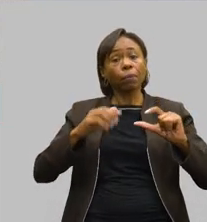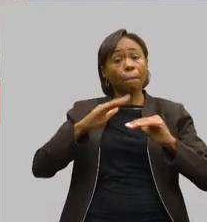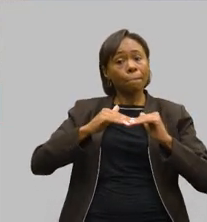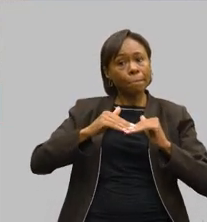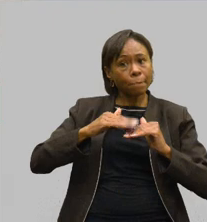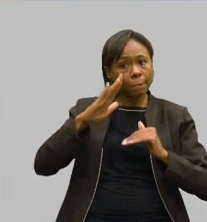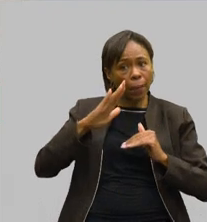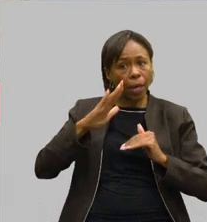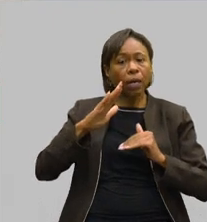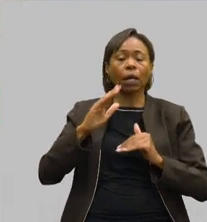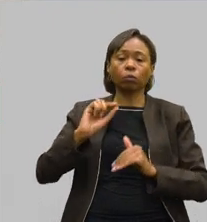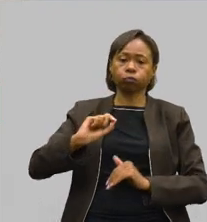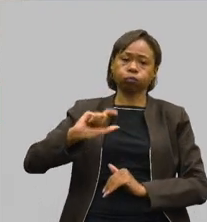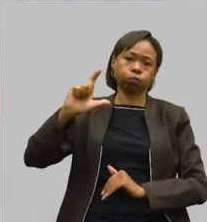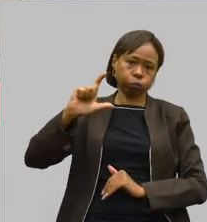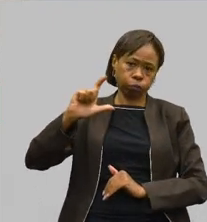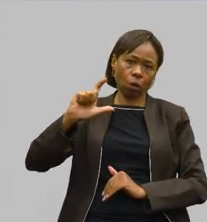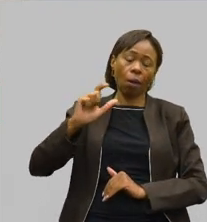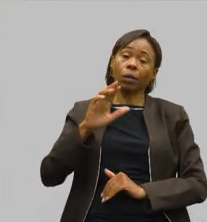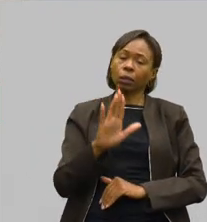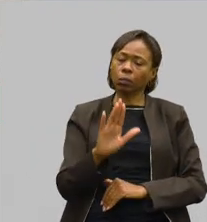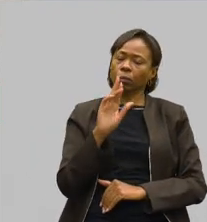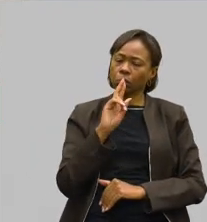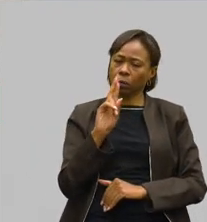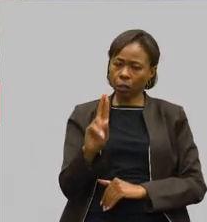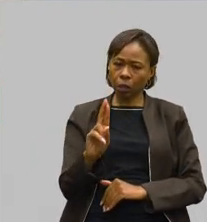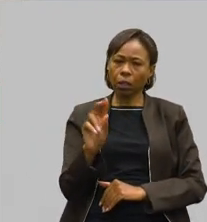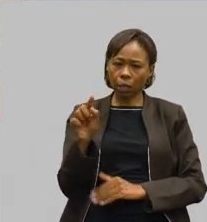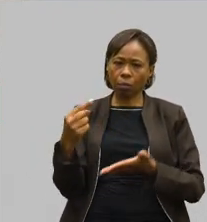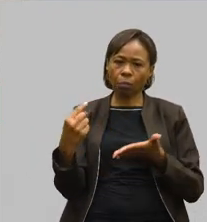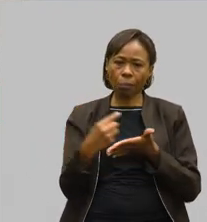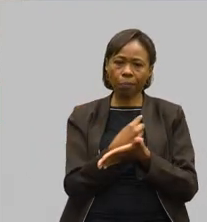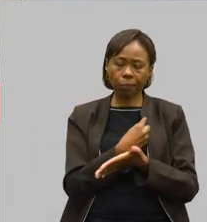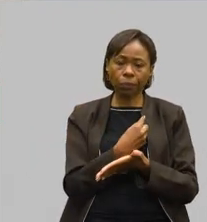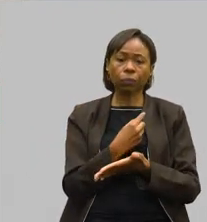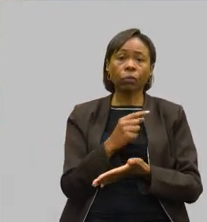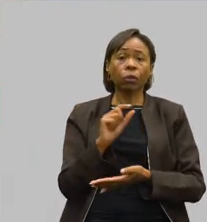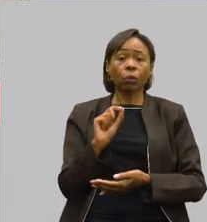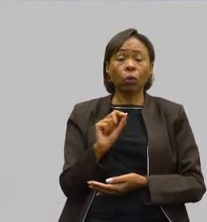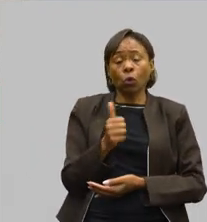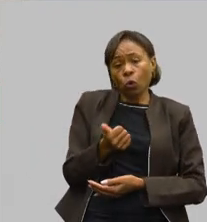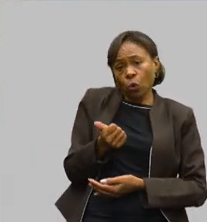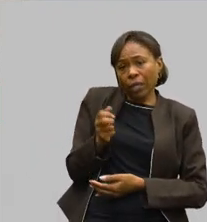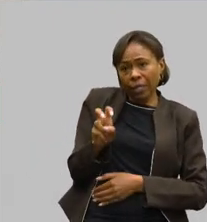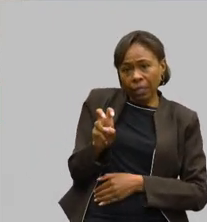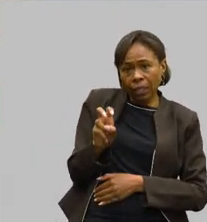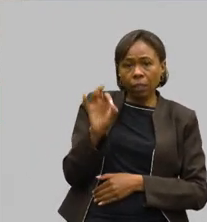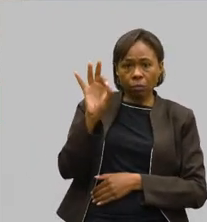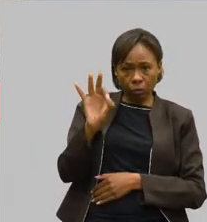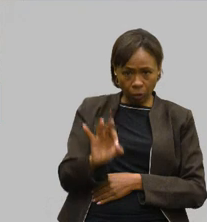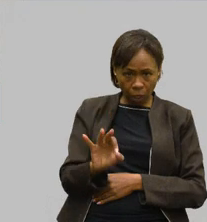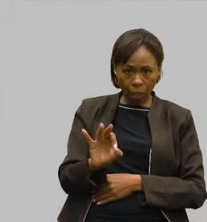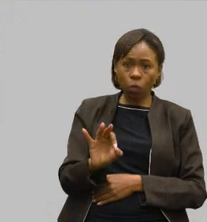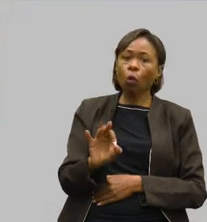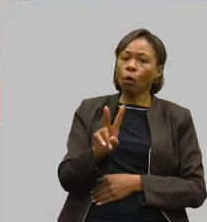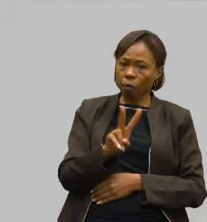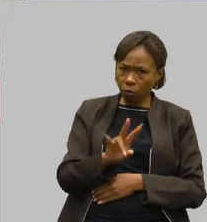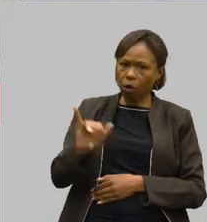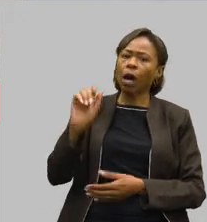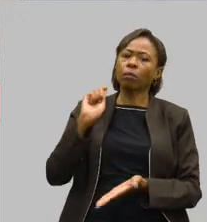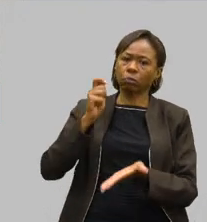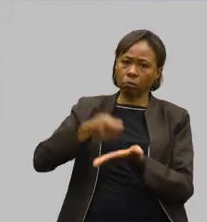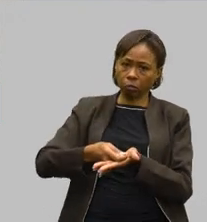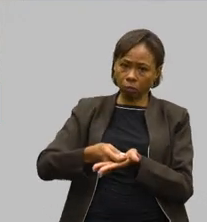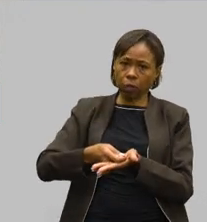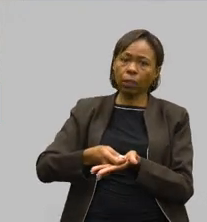um aumento, e sim, respondendo a indagação da deputada Bela Gonçalves, os 15% previstos vão ser executados,